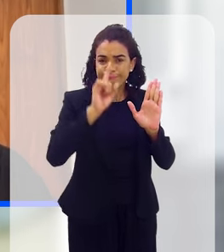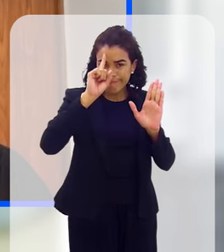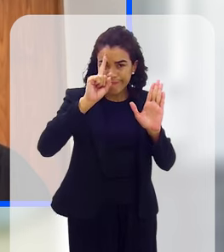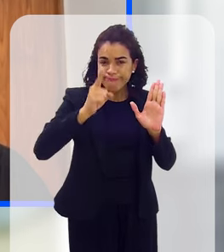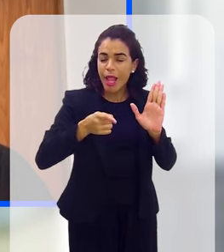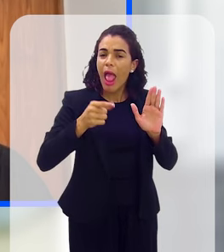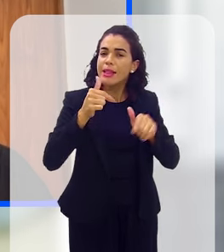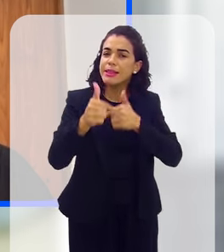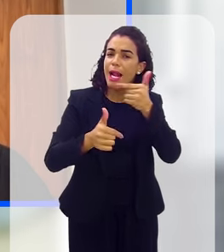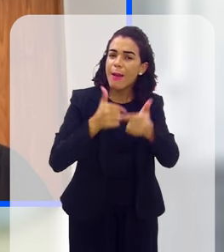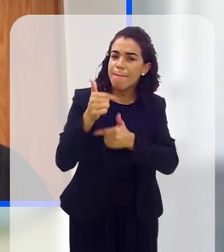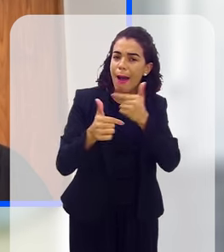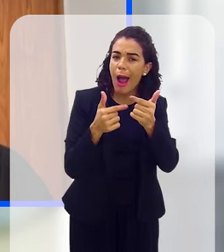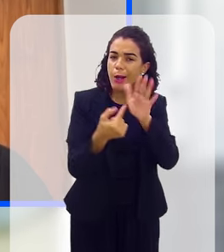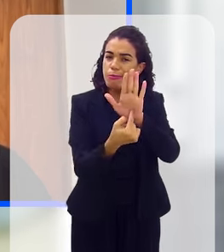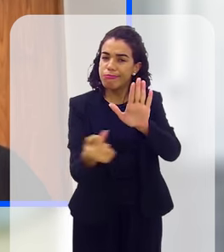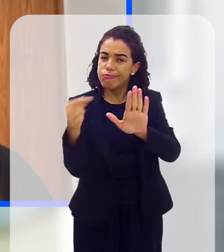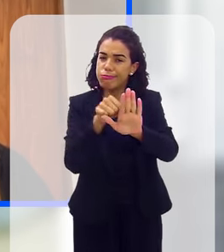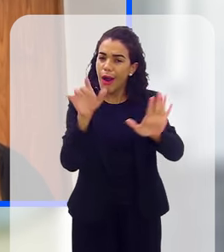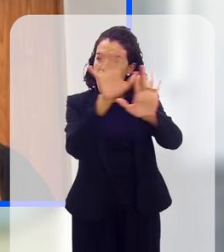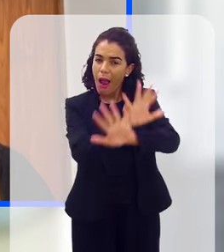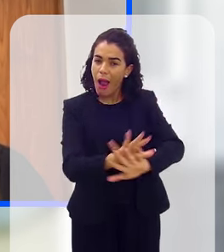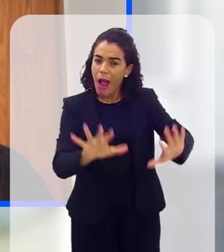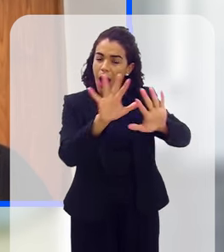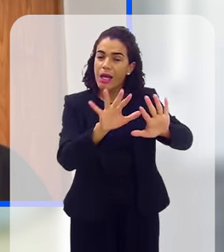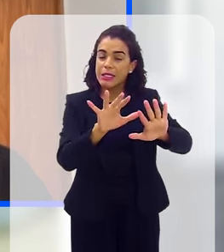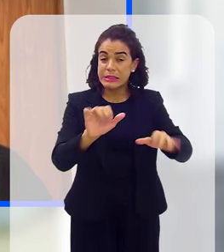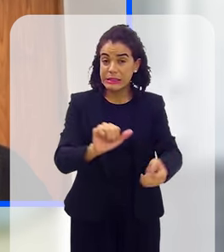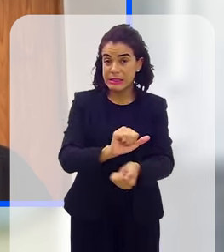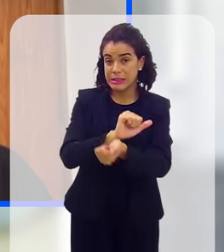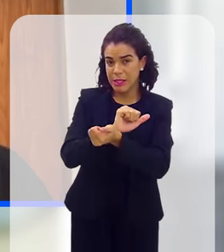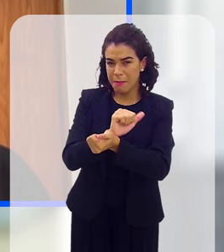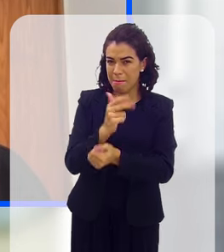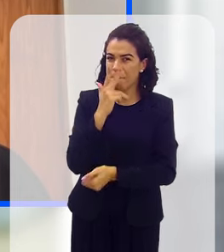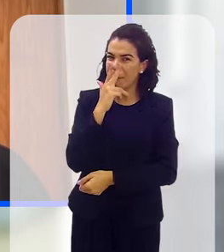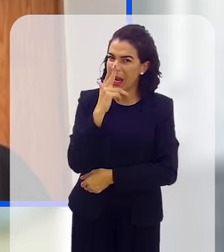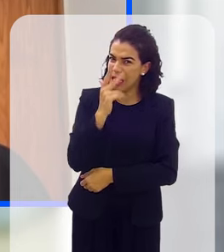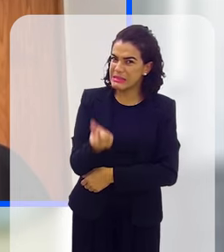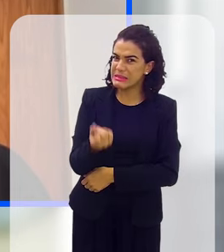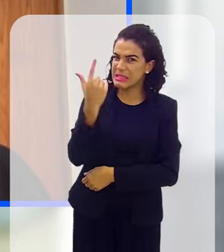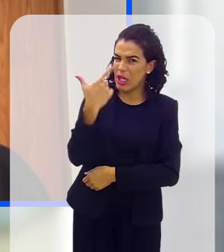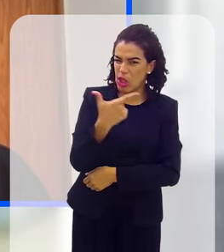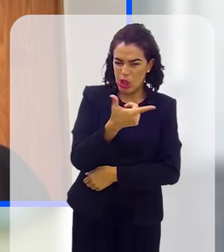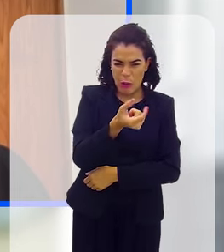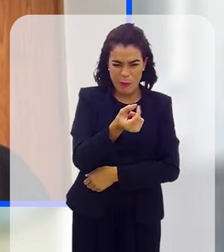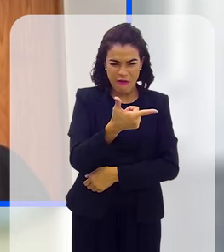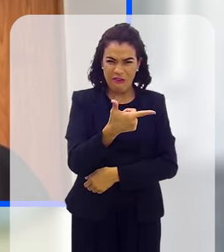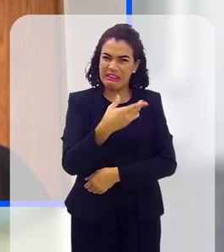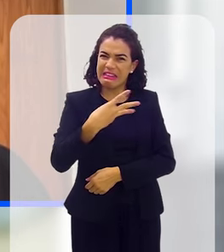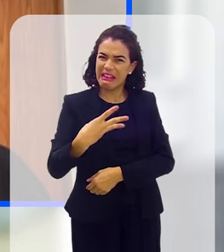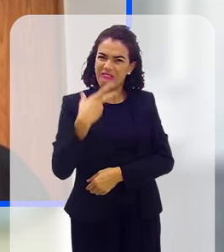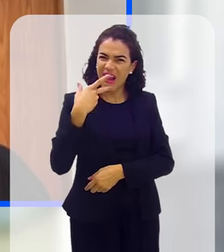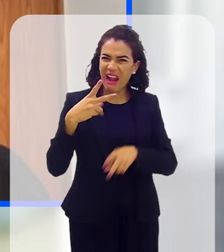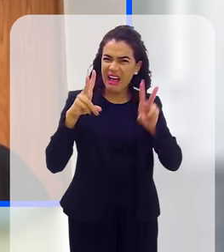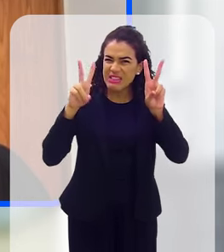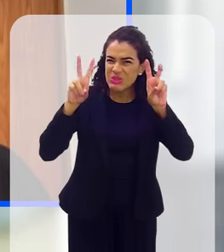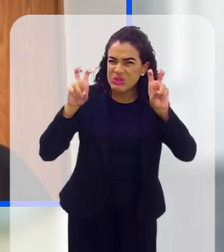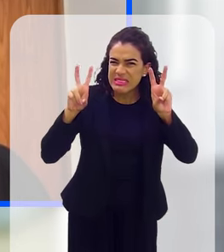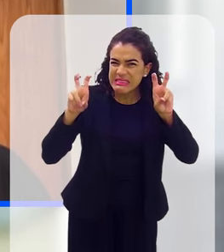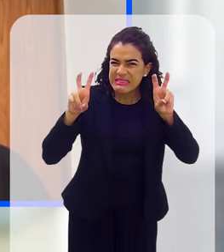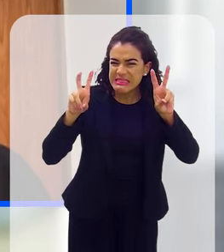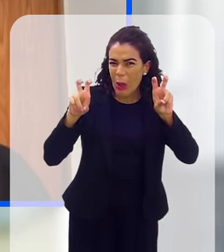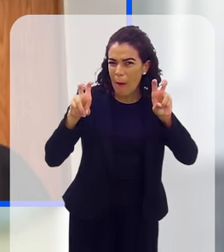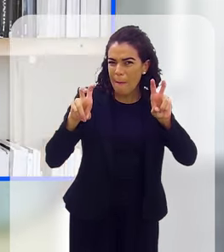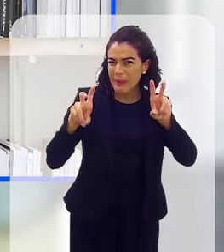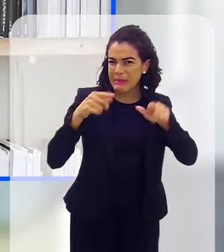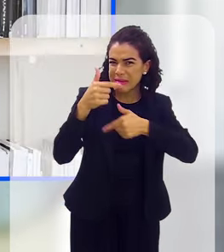análogo à escravidão. Para algumas pessoas, pode soar um pouco estranho, a gente em 2023 está falando de trabalho análogo